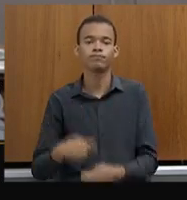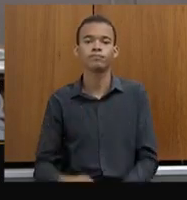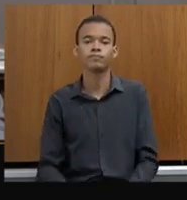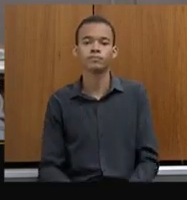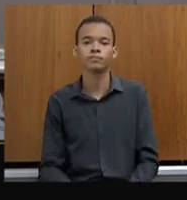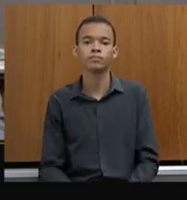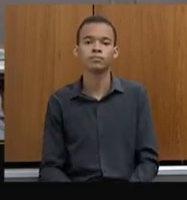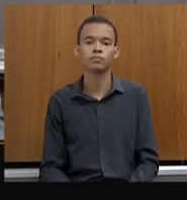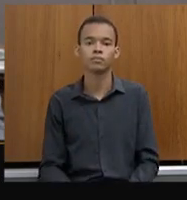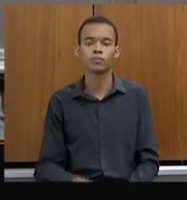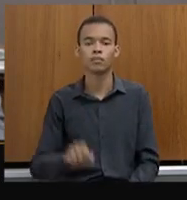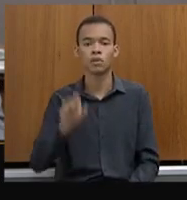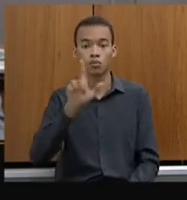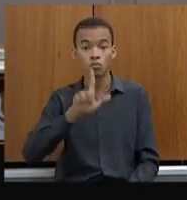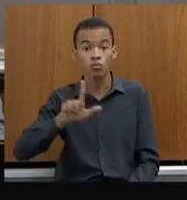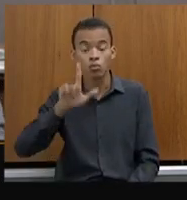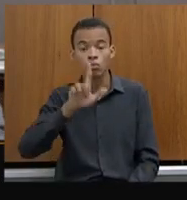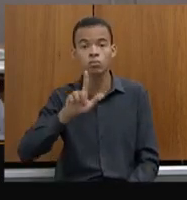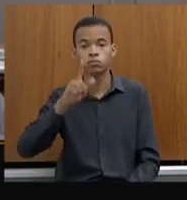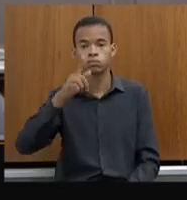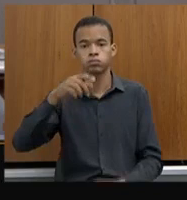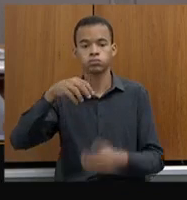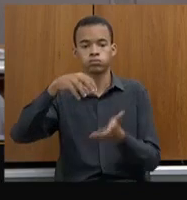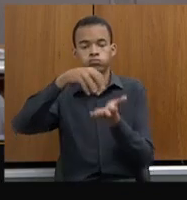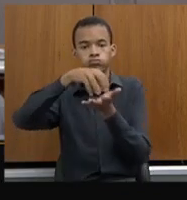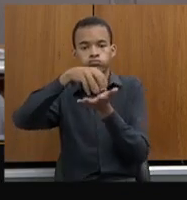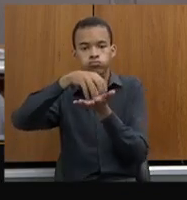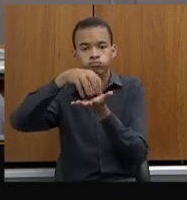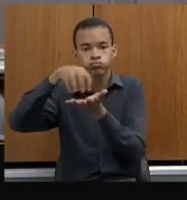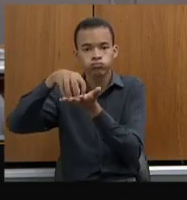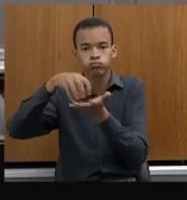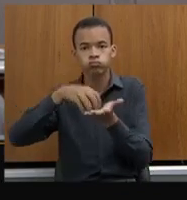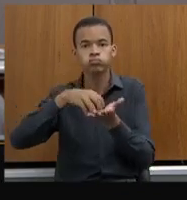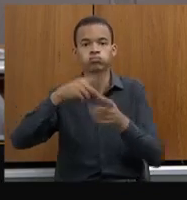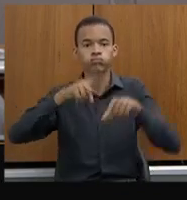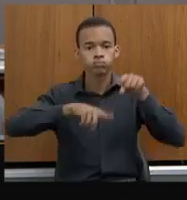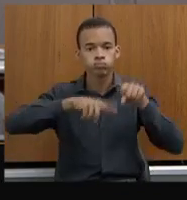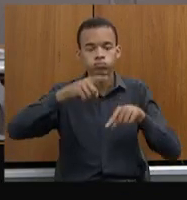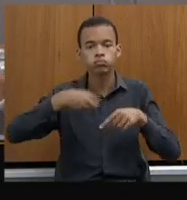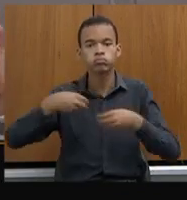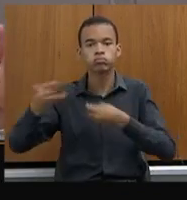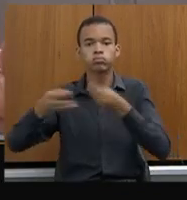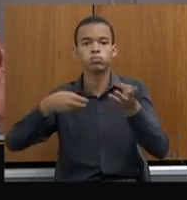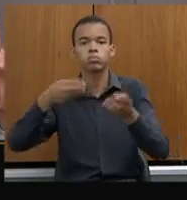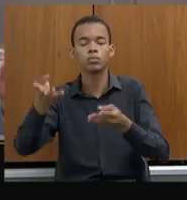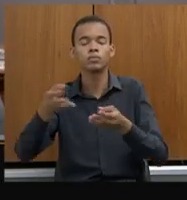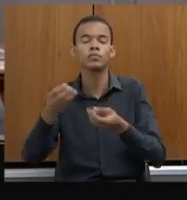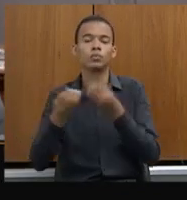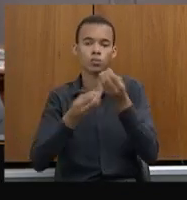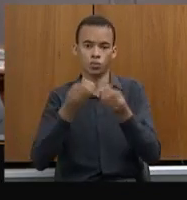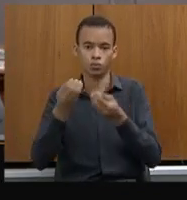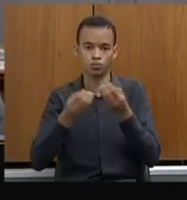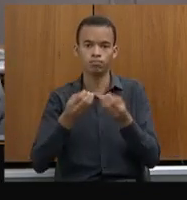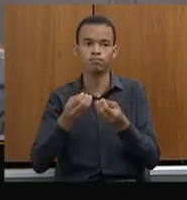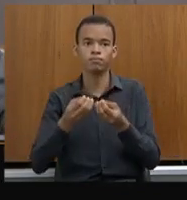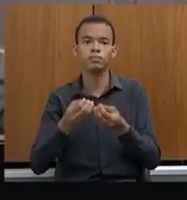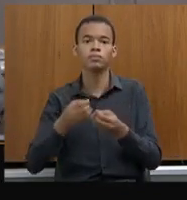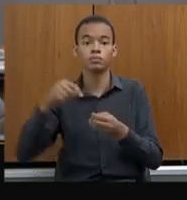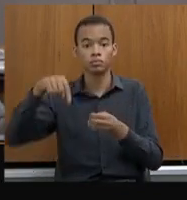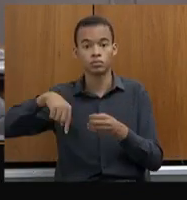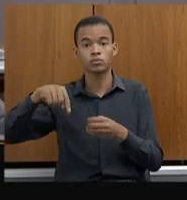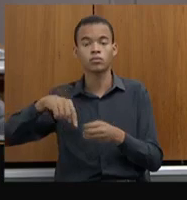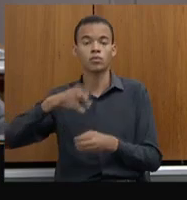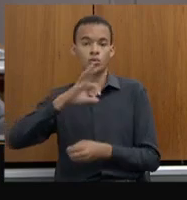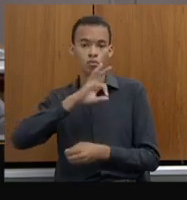a distribuição de materiais. Nem um policial, claro que ainda não está assim no Estado todo, começamos esse